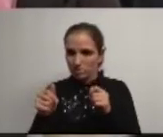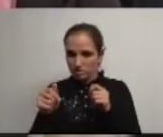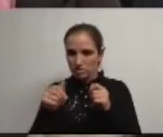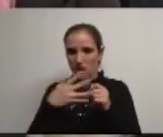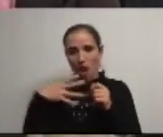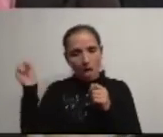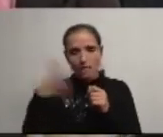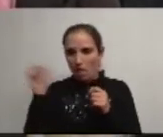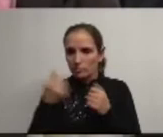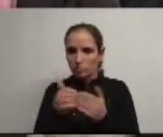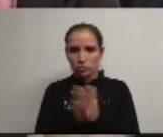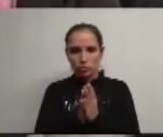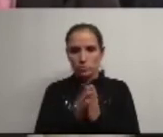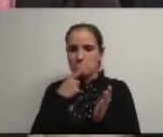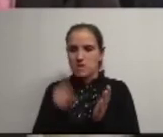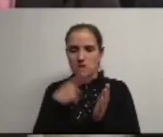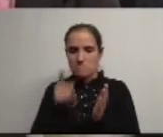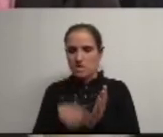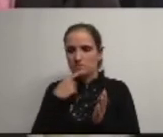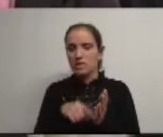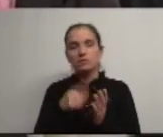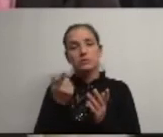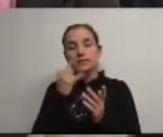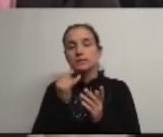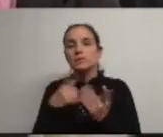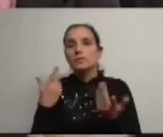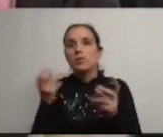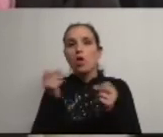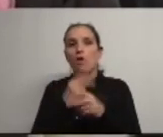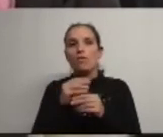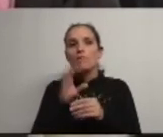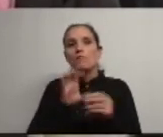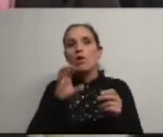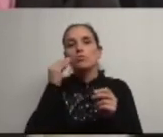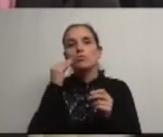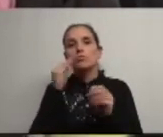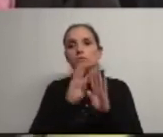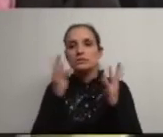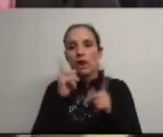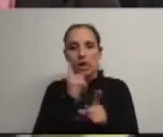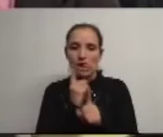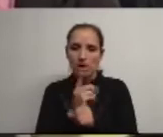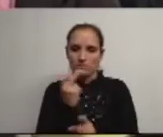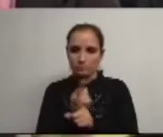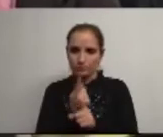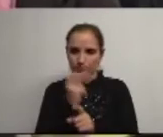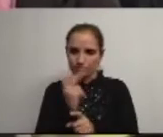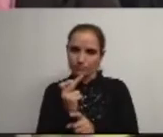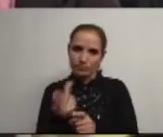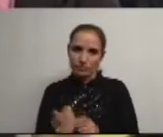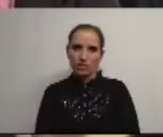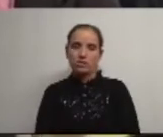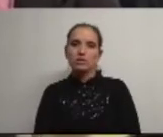roubadas levam tudo e mais alguma coisa estamos a ver se encontramos um novo modelo para manter aquela estação